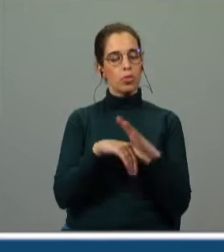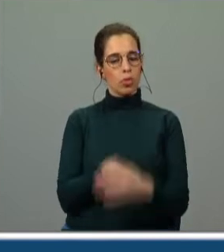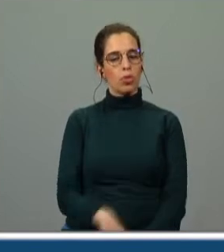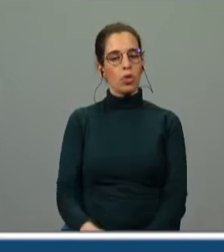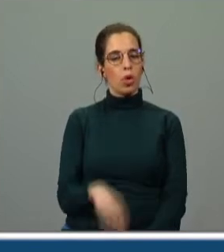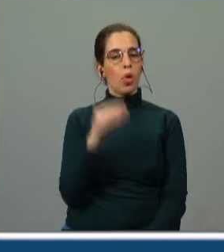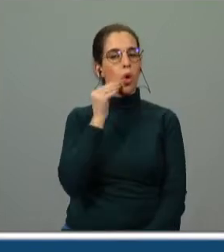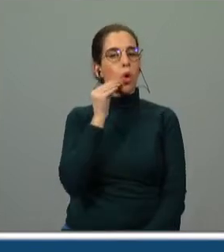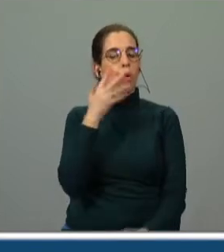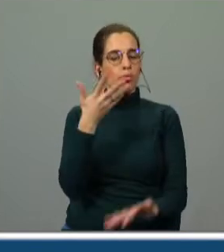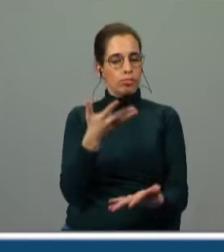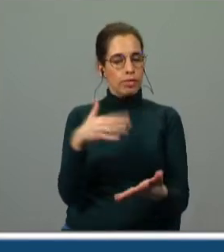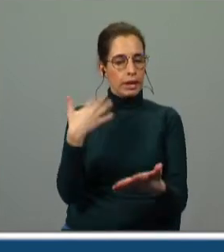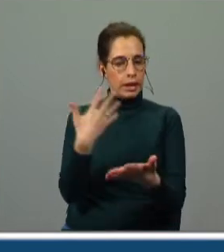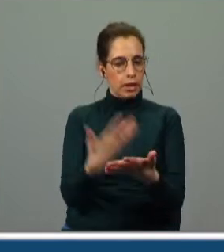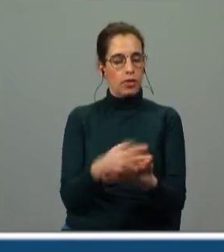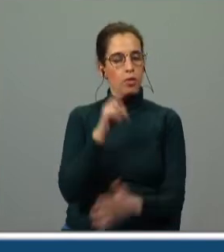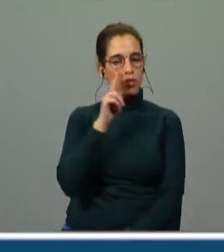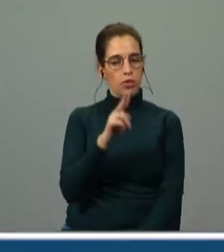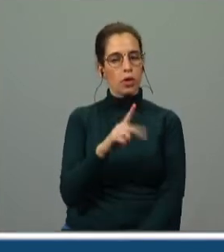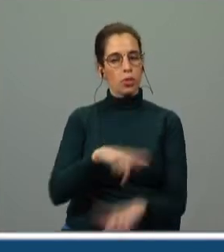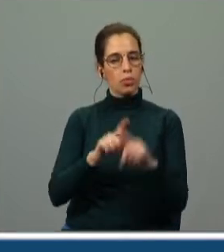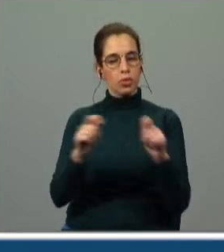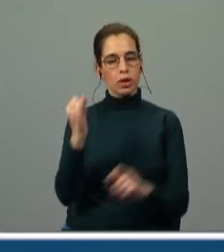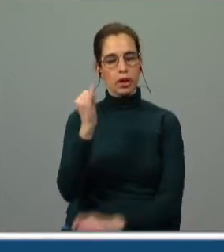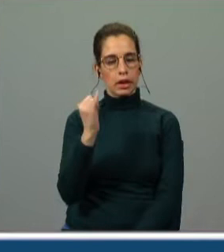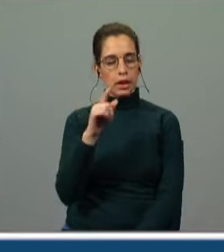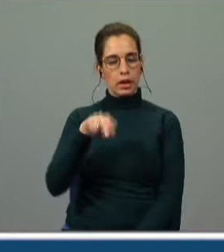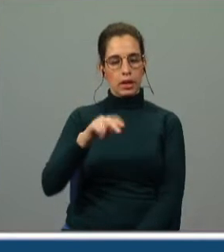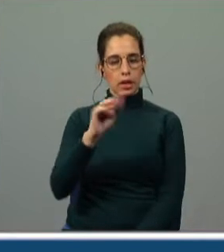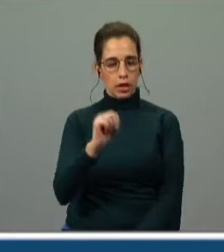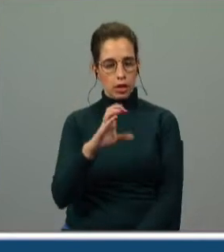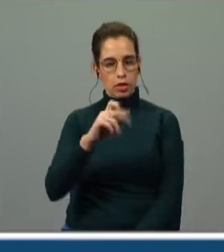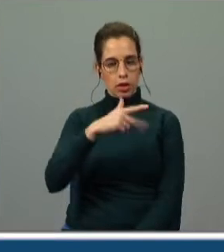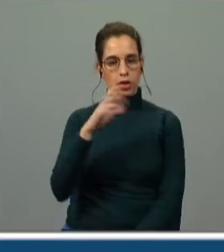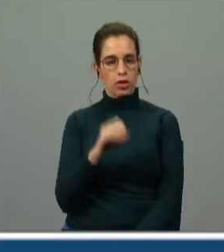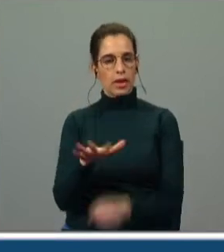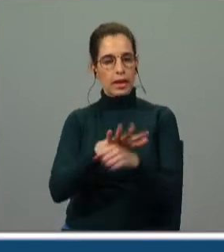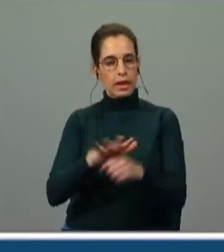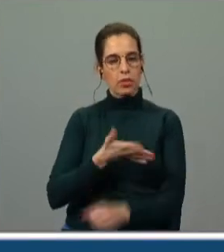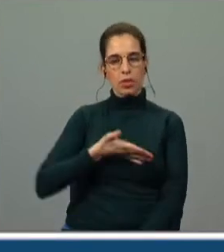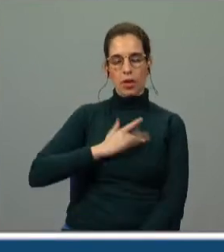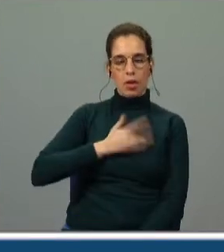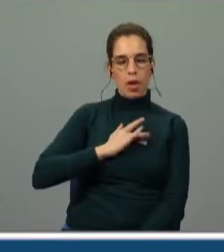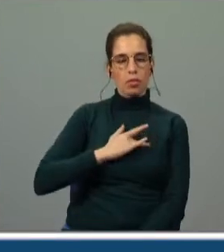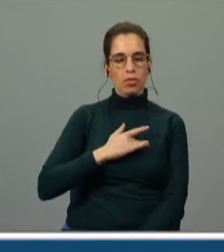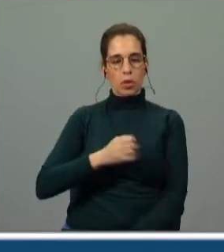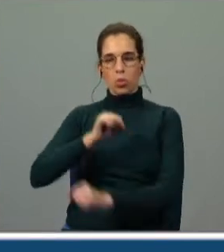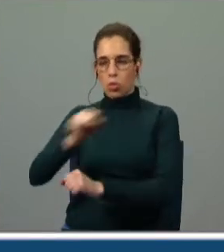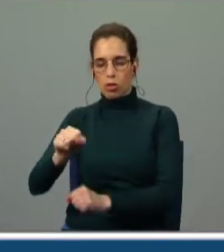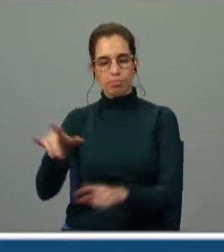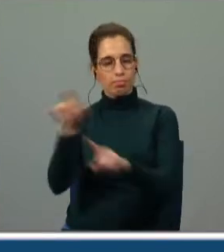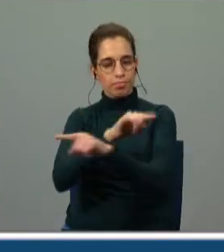Vamos rever o episódio de Inês de Castro, esta situação, este caso amoroso, contrariado e